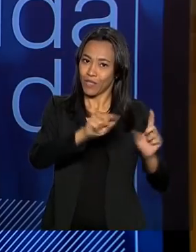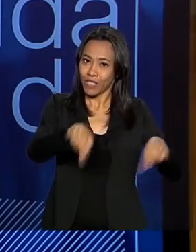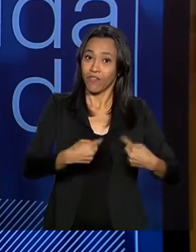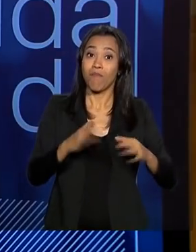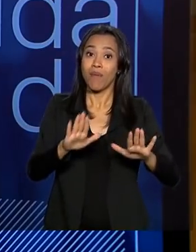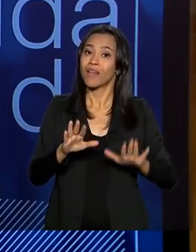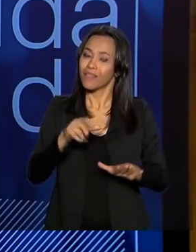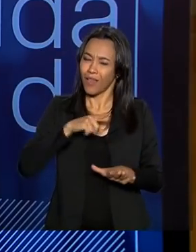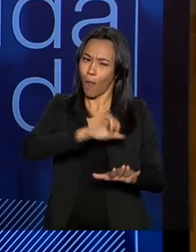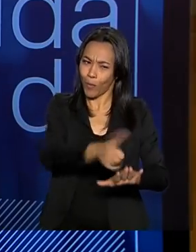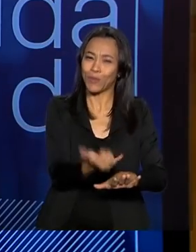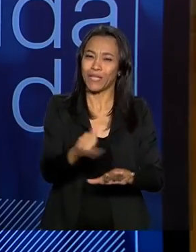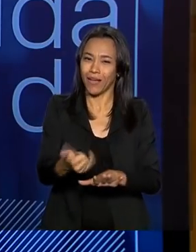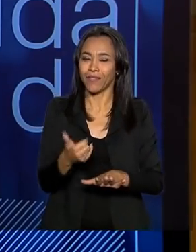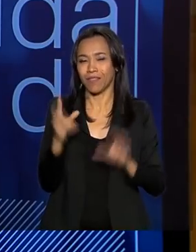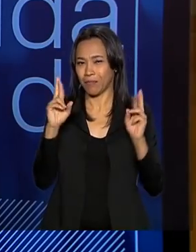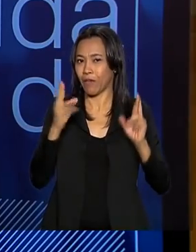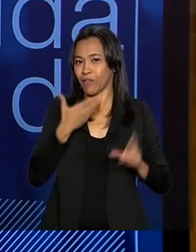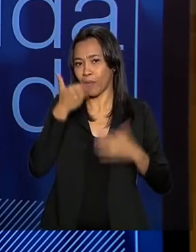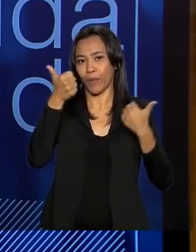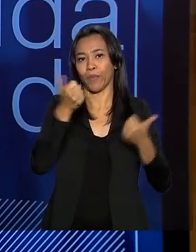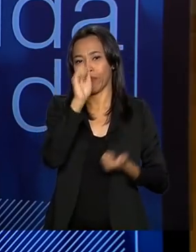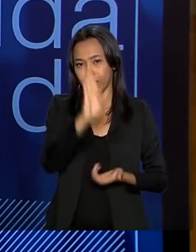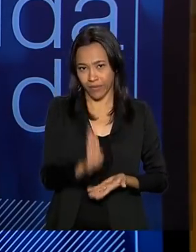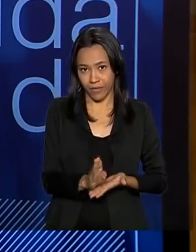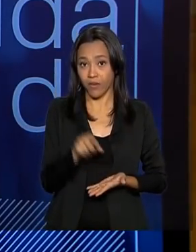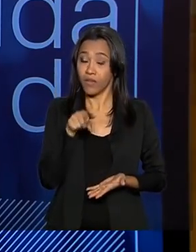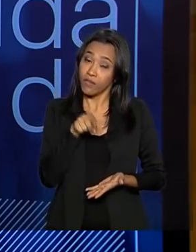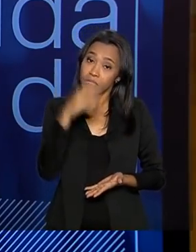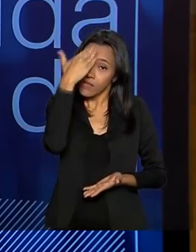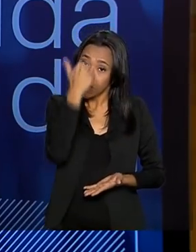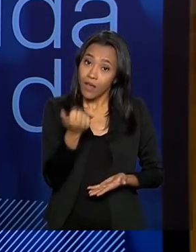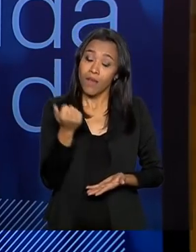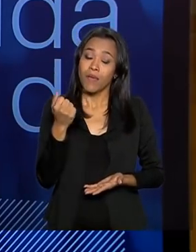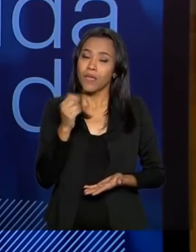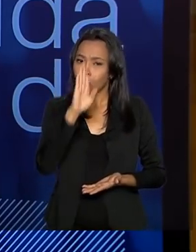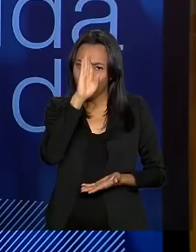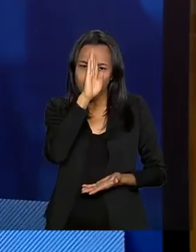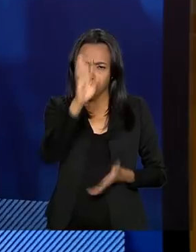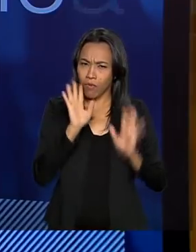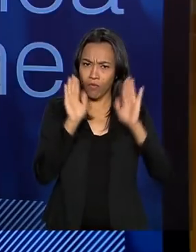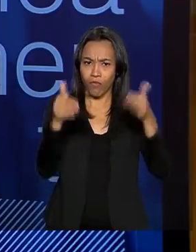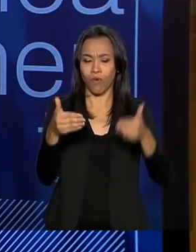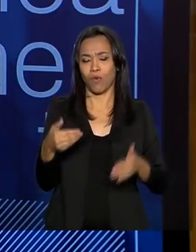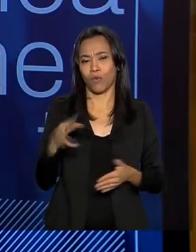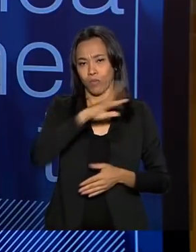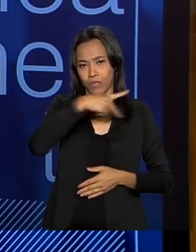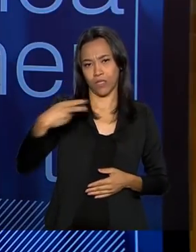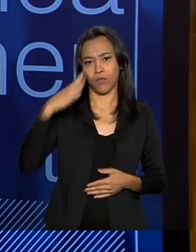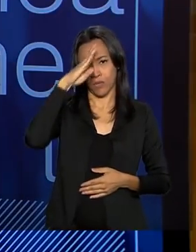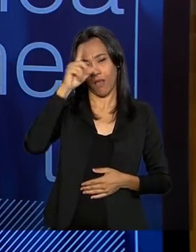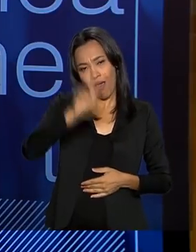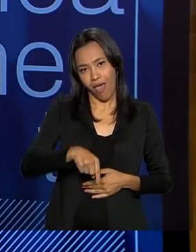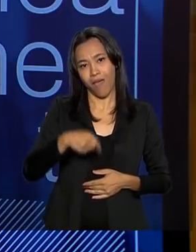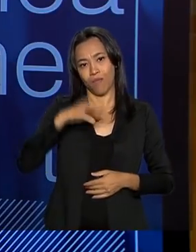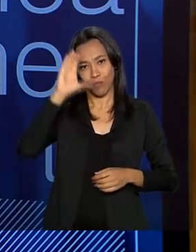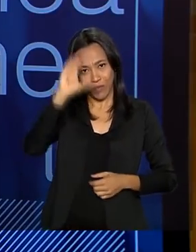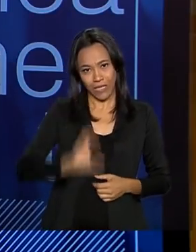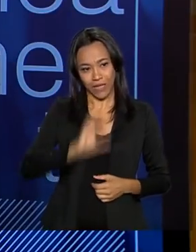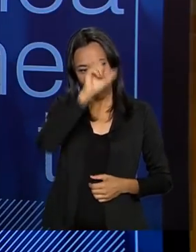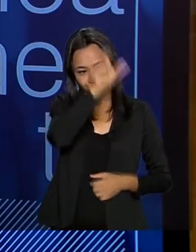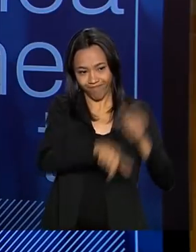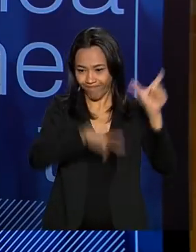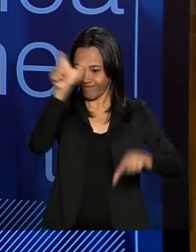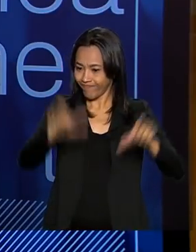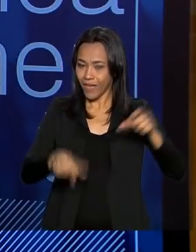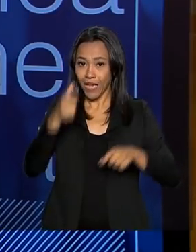oportunidades também. Esperamos fazer o melhor pelo Brasil e saiba que a prioridade do presidente Jair Bolsonaro é para o cidadão, é o interesse